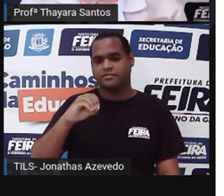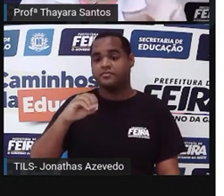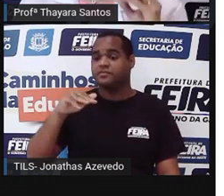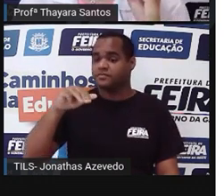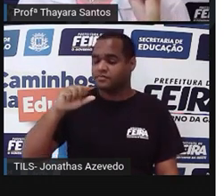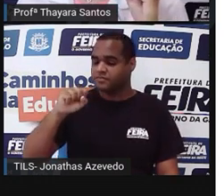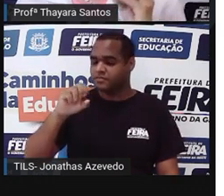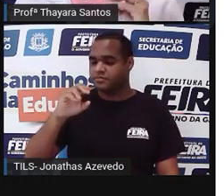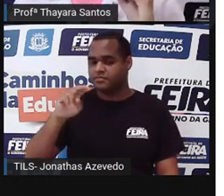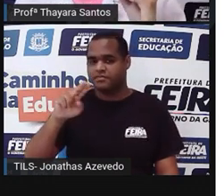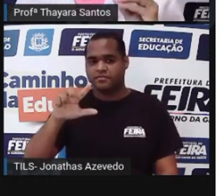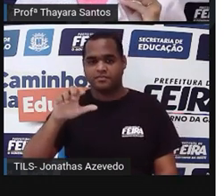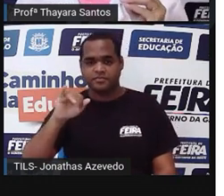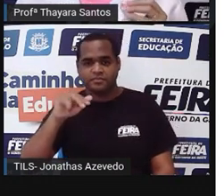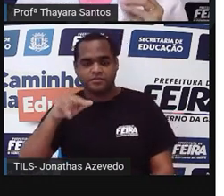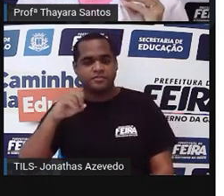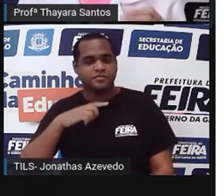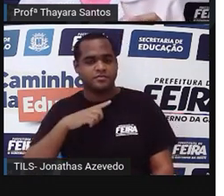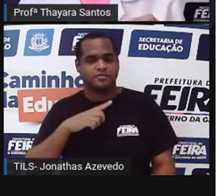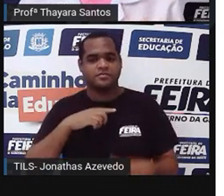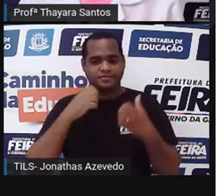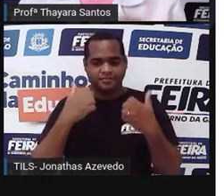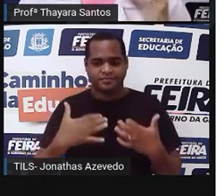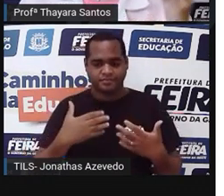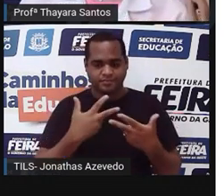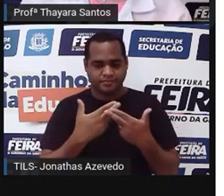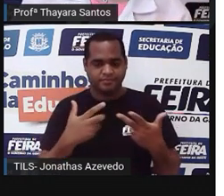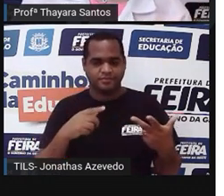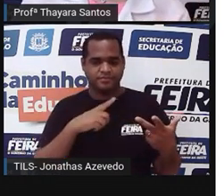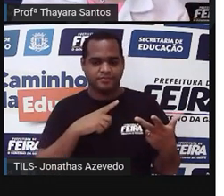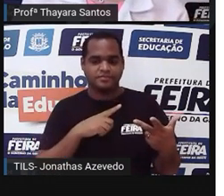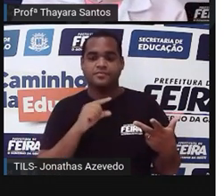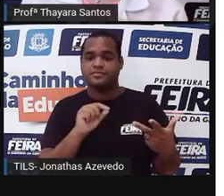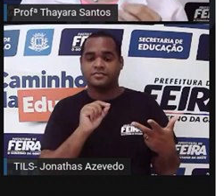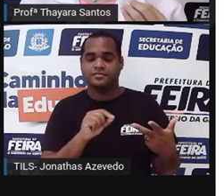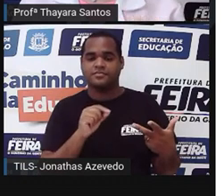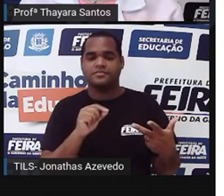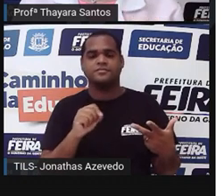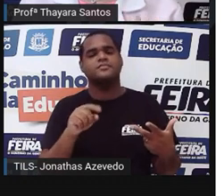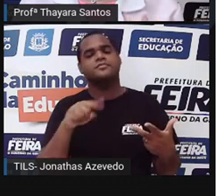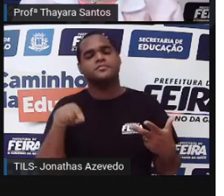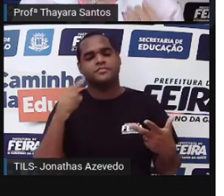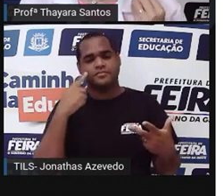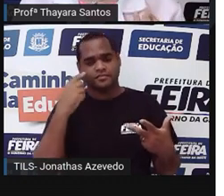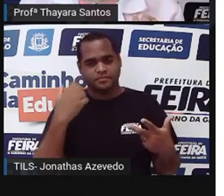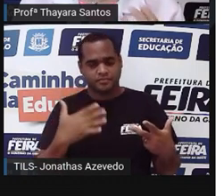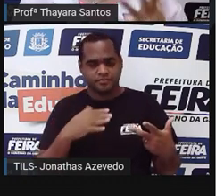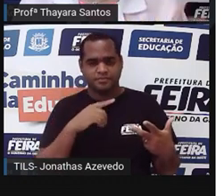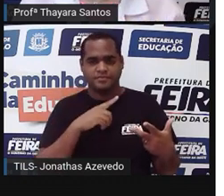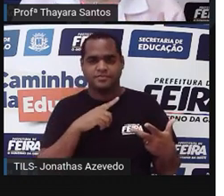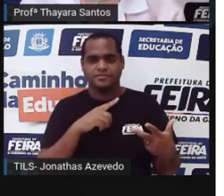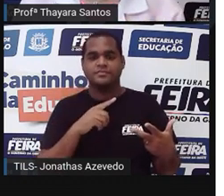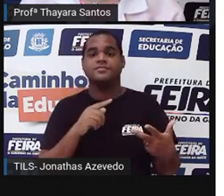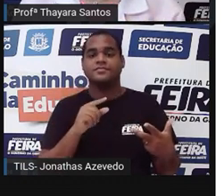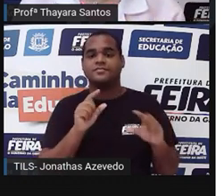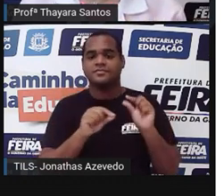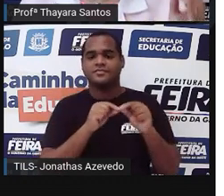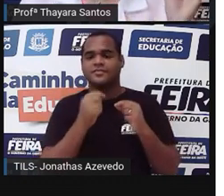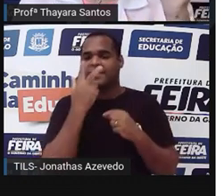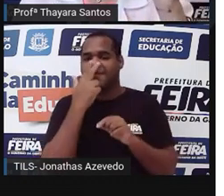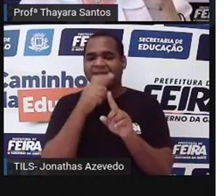produzindo as células reprodutivas masculinas, que no caso das plantas são o que a gente chama de anterozoide. É parecido com o